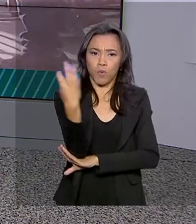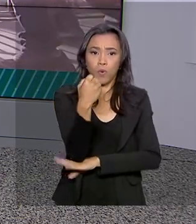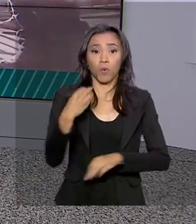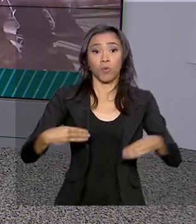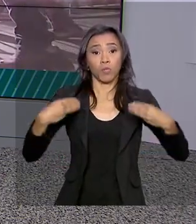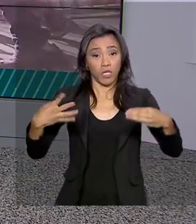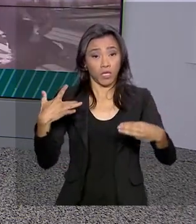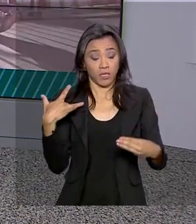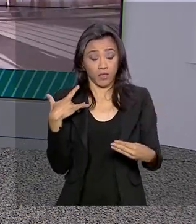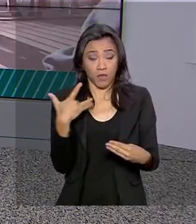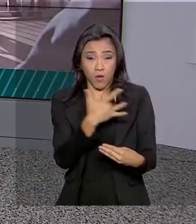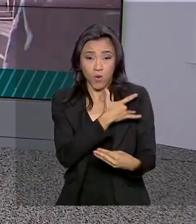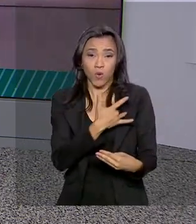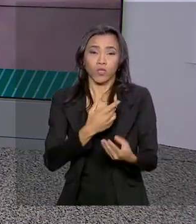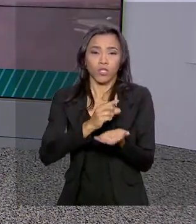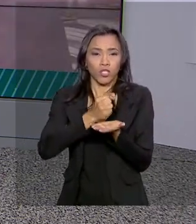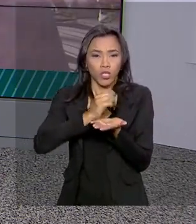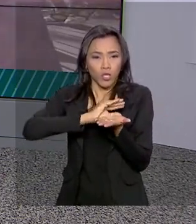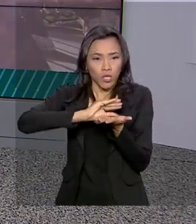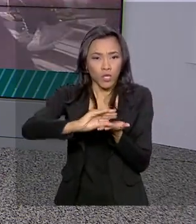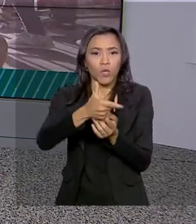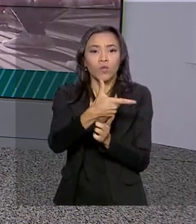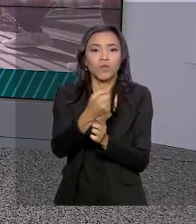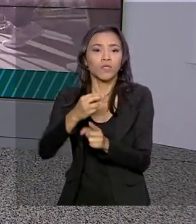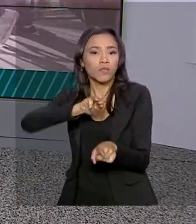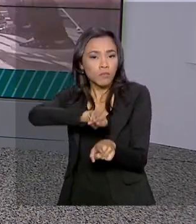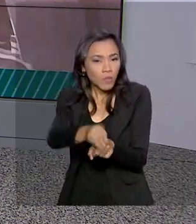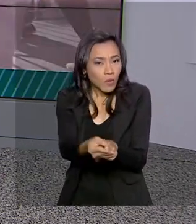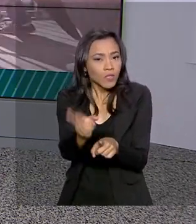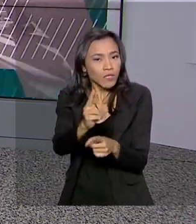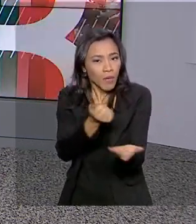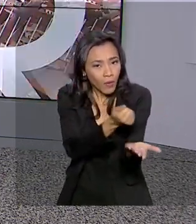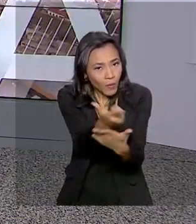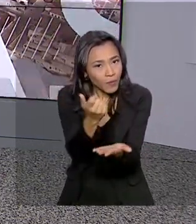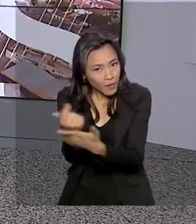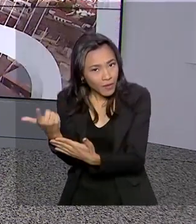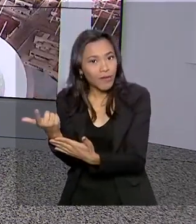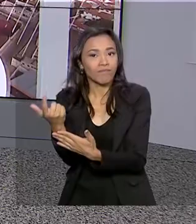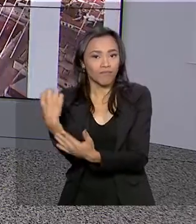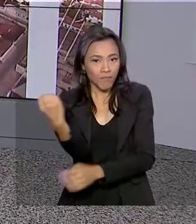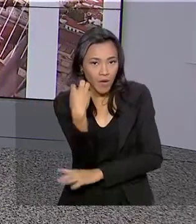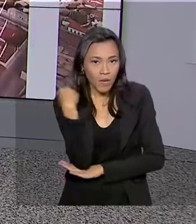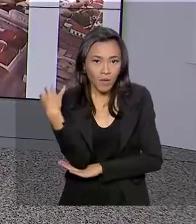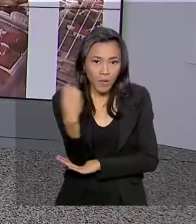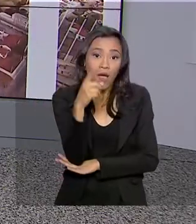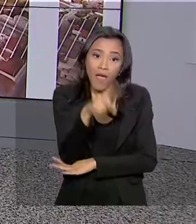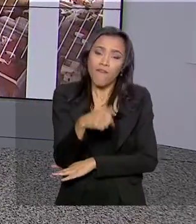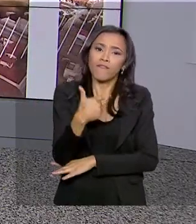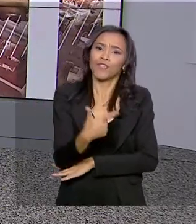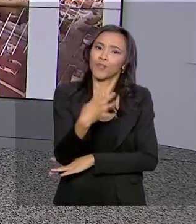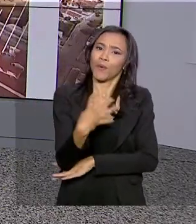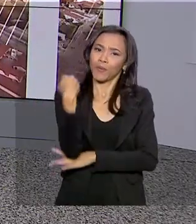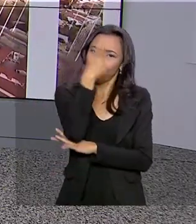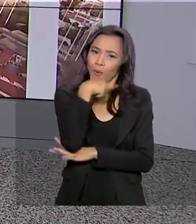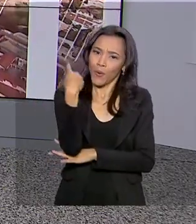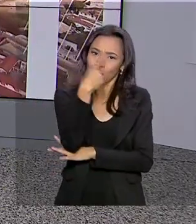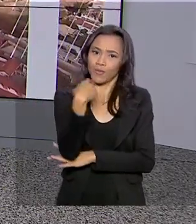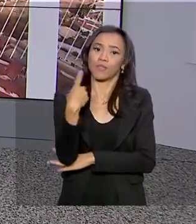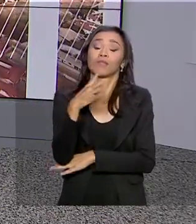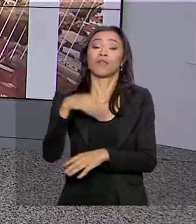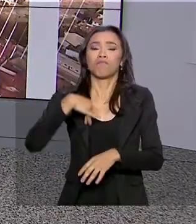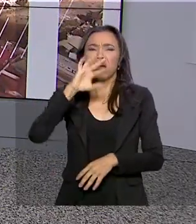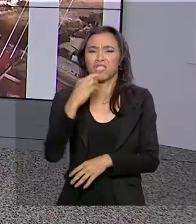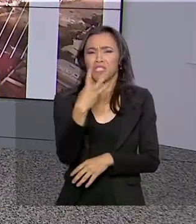investiu 200 milhões de reais na compra das unidades. O serviço é prestado 24 horas por dia em mais de 3